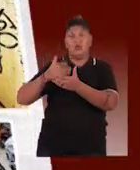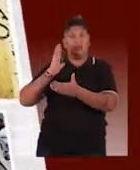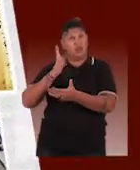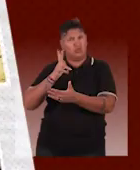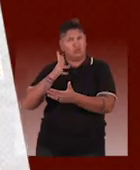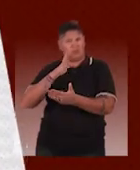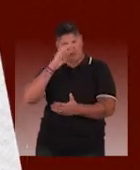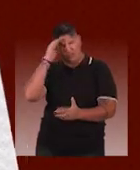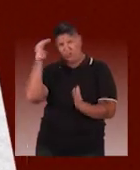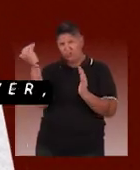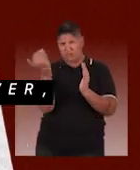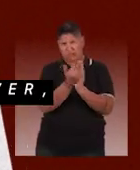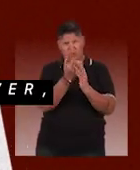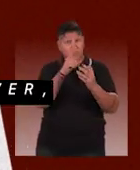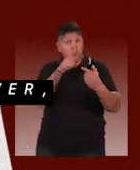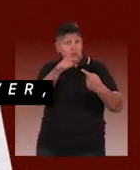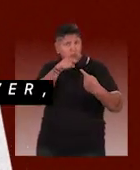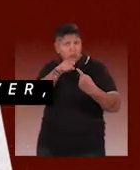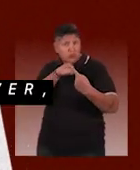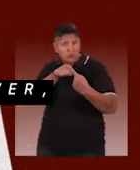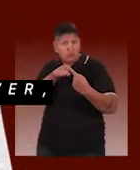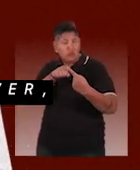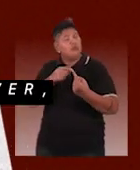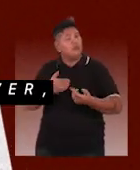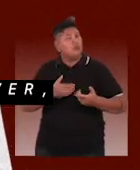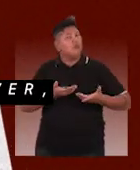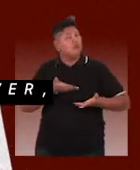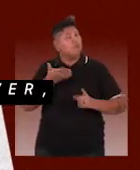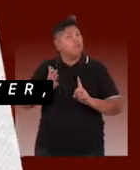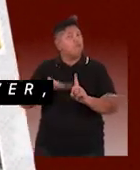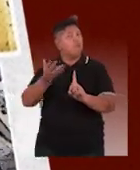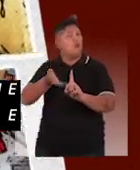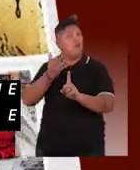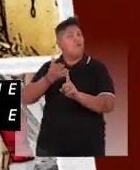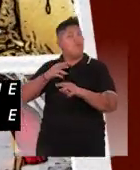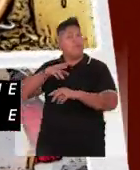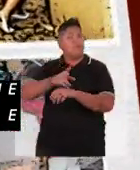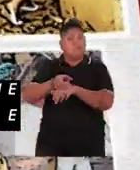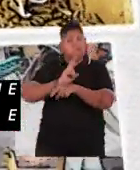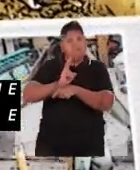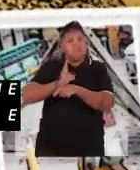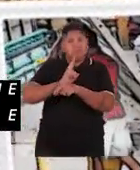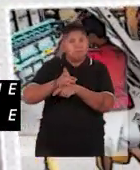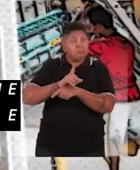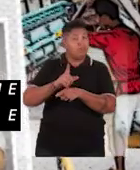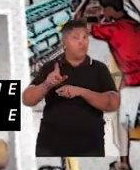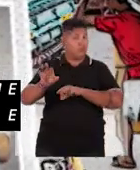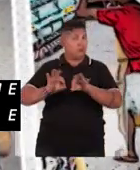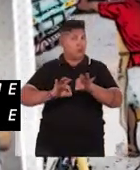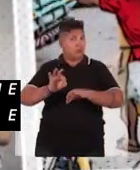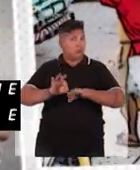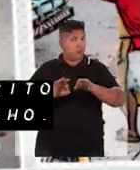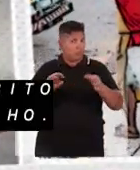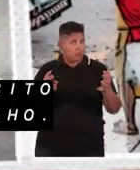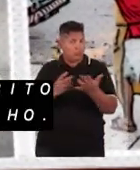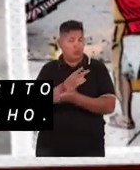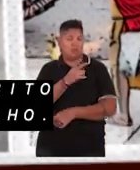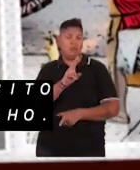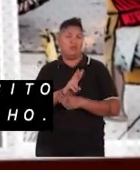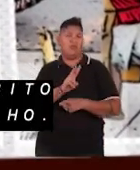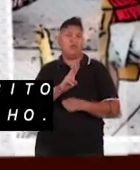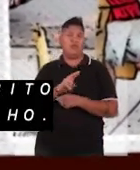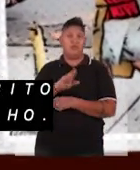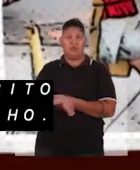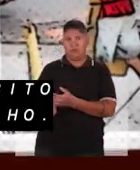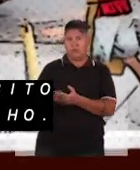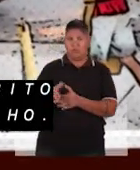ela vem cumprindo o objetivo de promover, supervisionar e coordenar ações que protejam crianças e adolescentes no